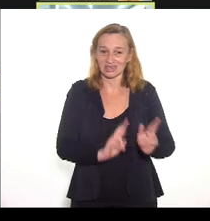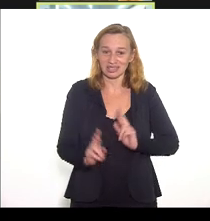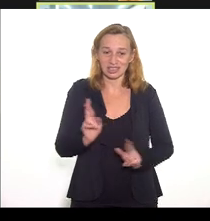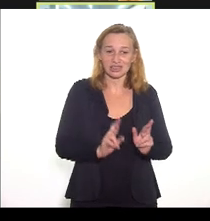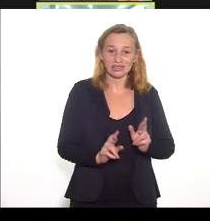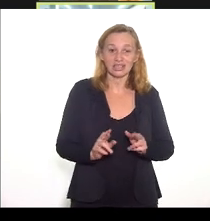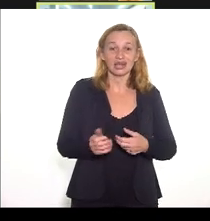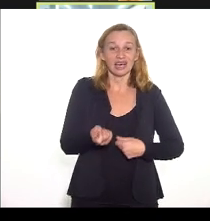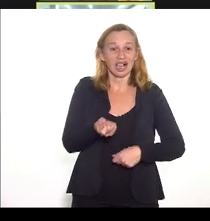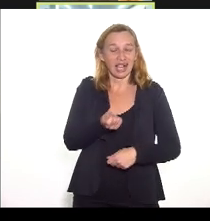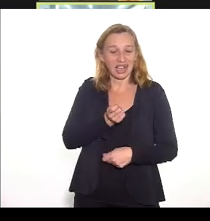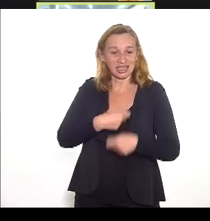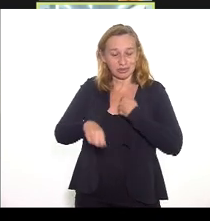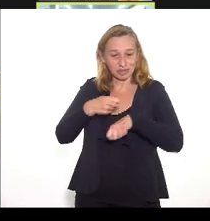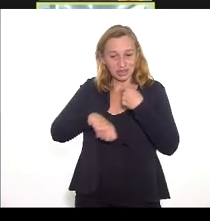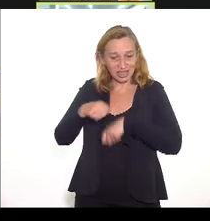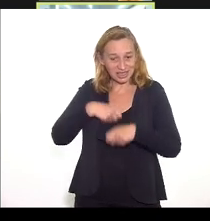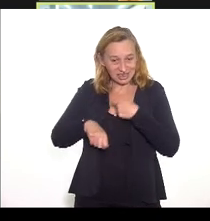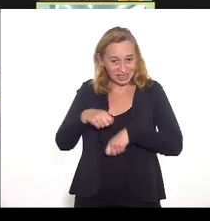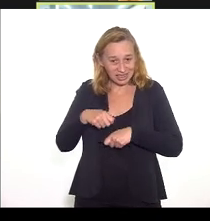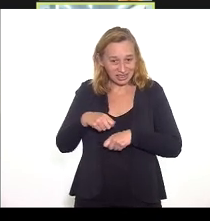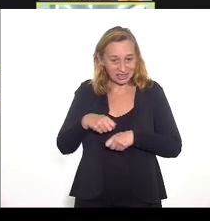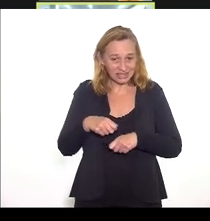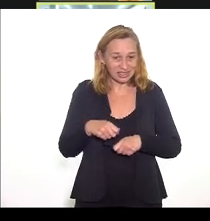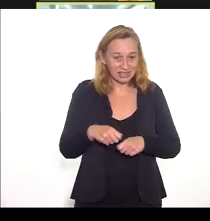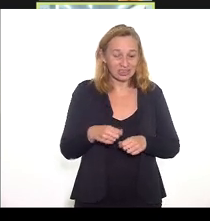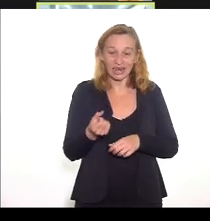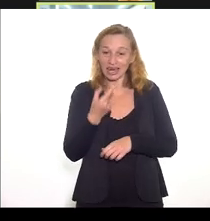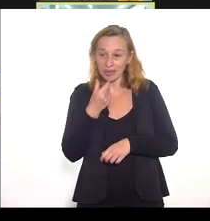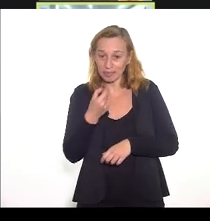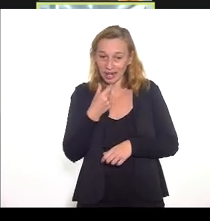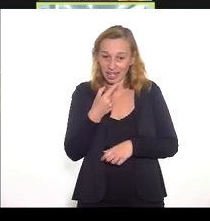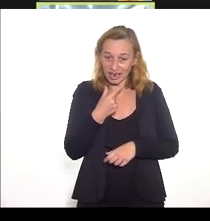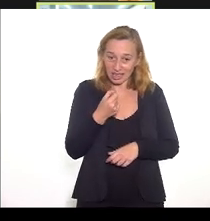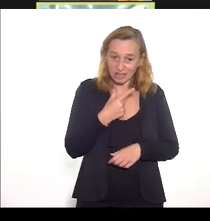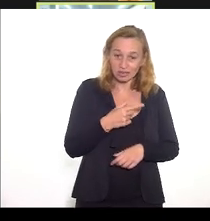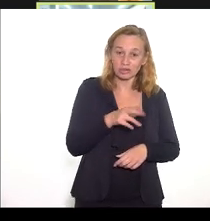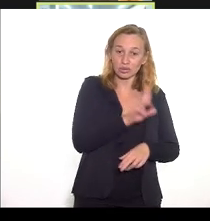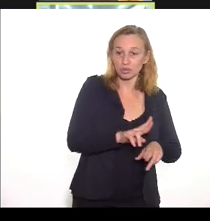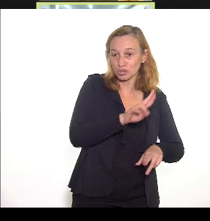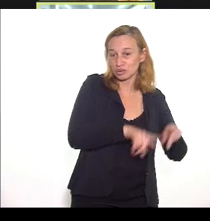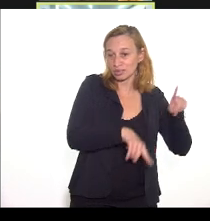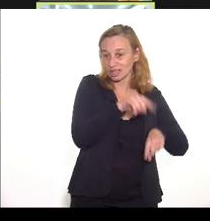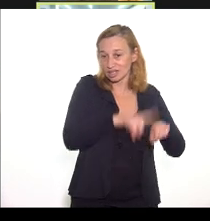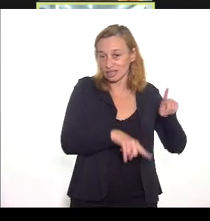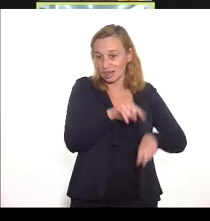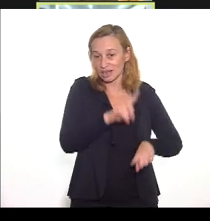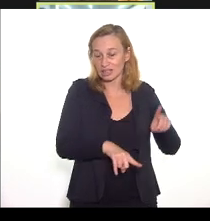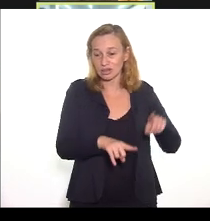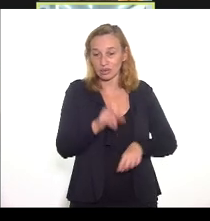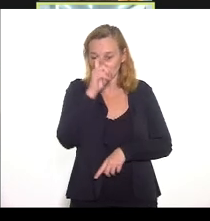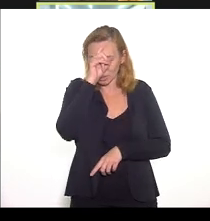administrativo, destinado às aquisições de medicamentos, insumos materiais, médicos hospitalares e contratações de